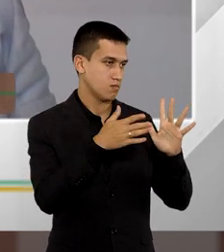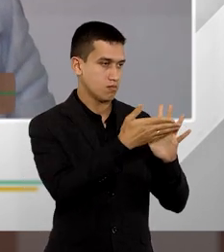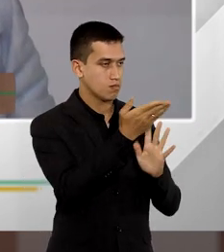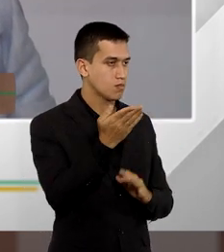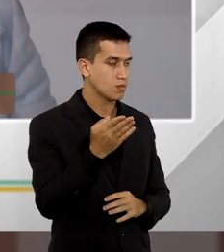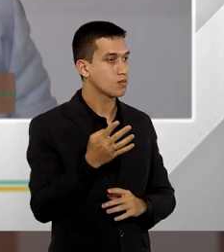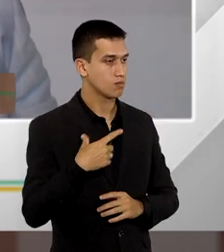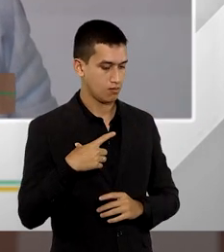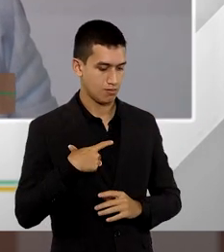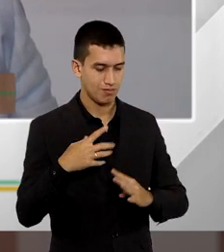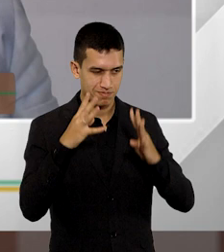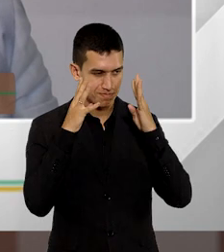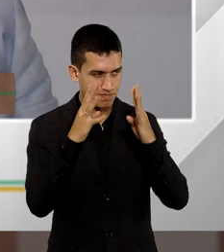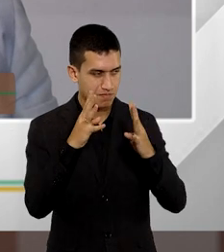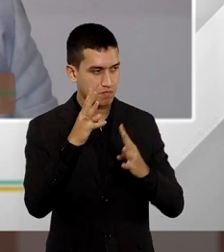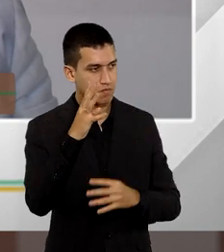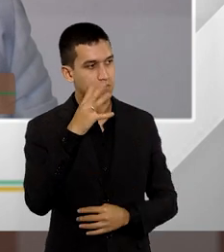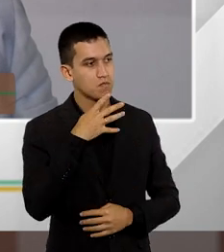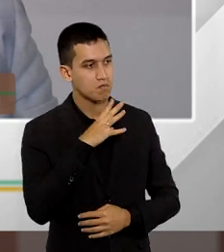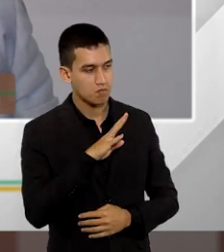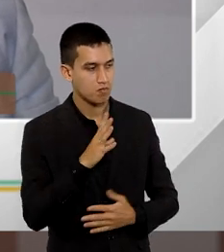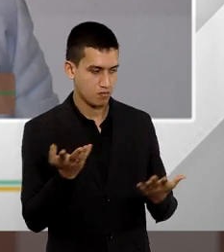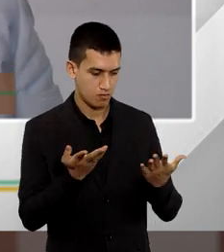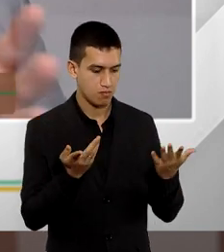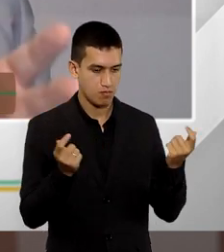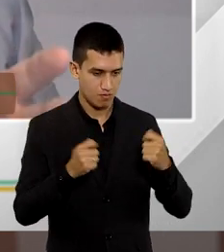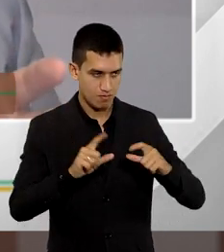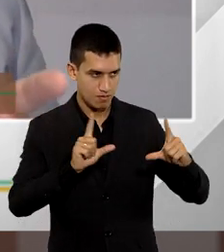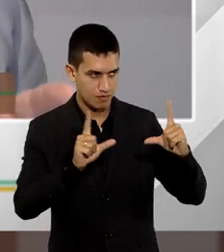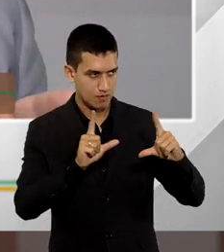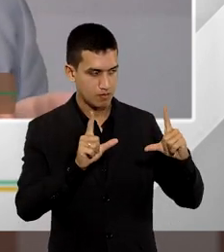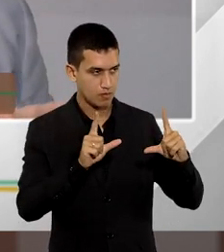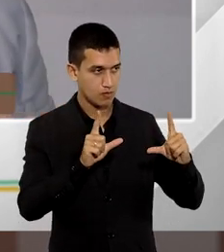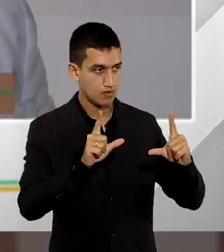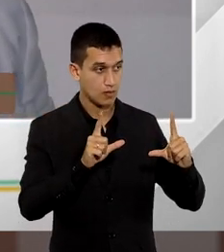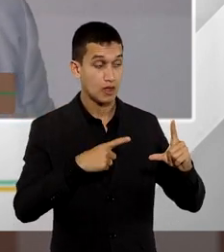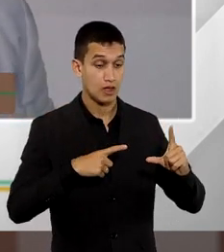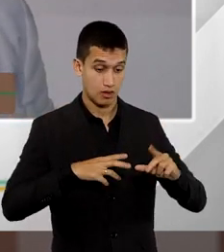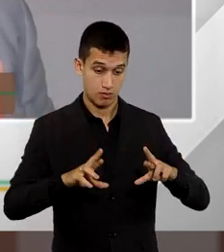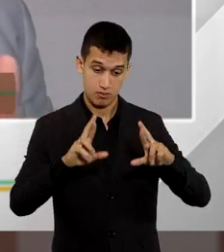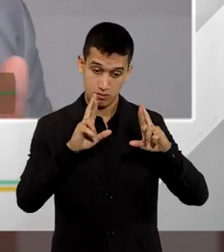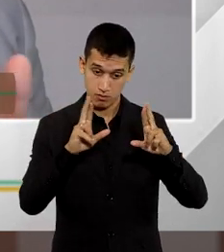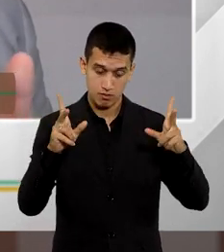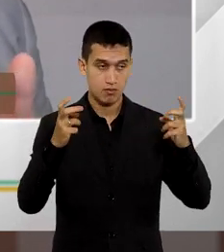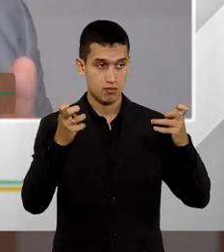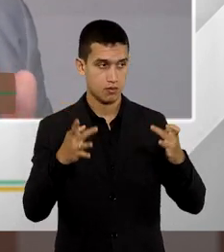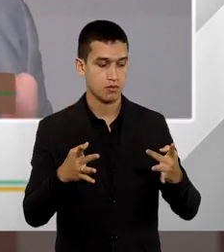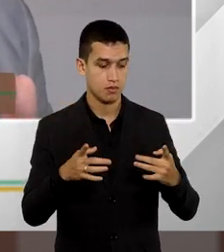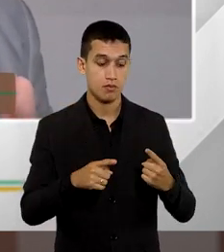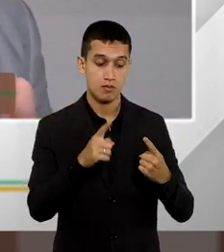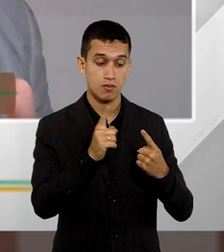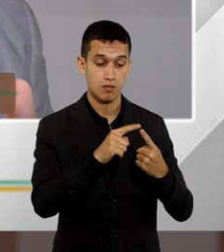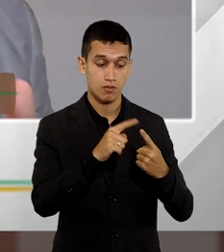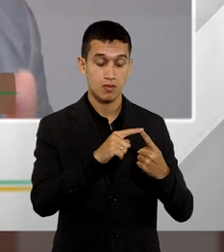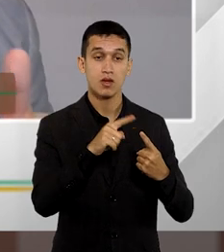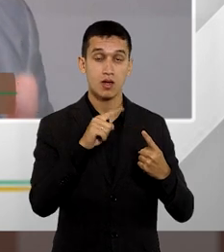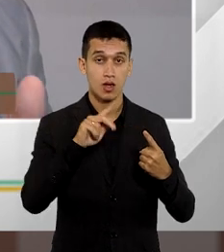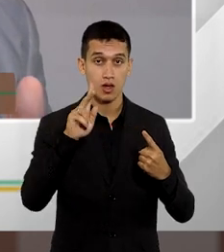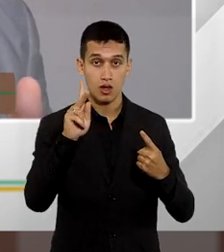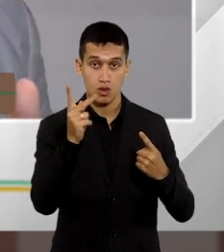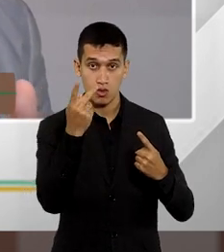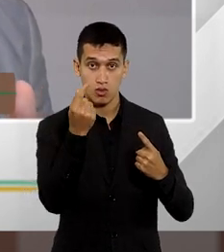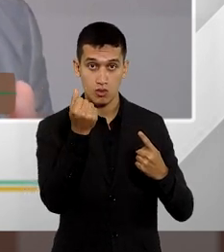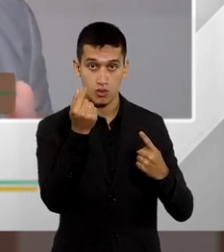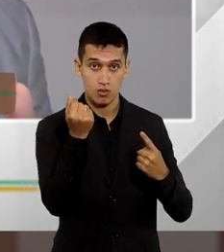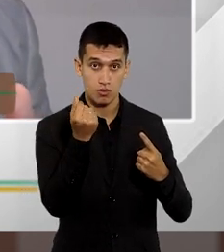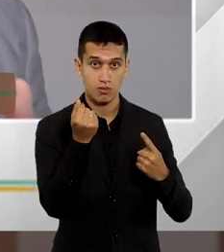aqueles que nos ouvem no dia de hoje, fazer uma grande diferenciação. Primeiro, nós temos os honorários contratuais. O que